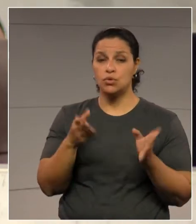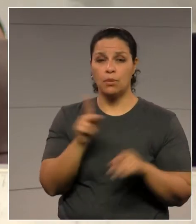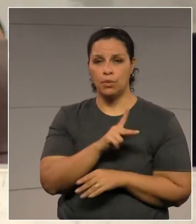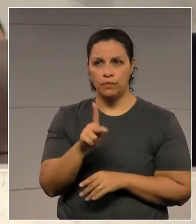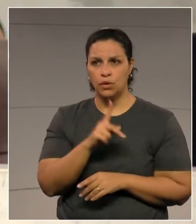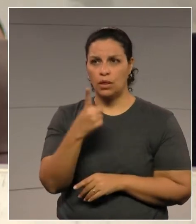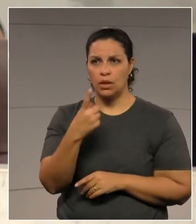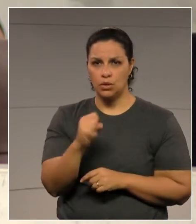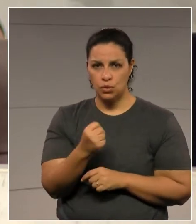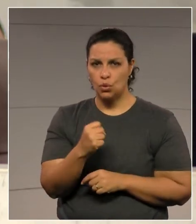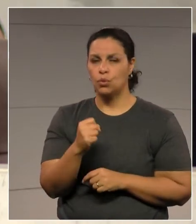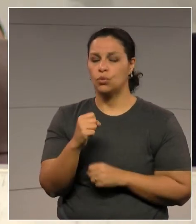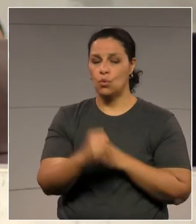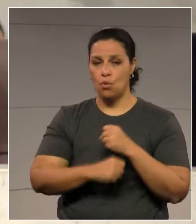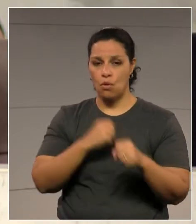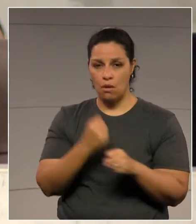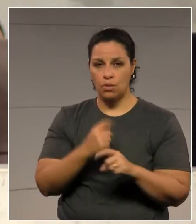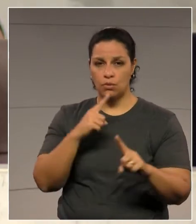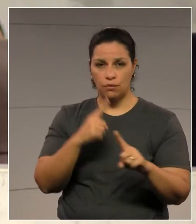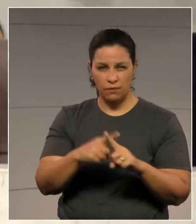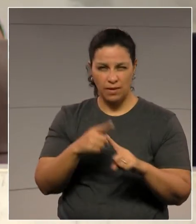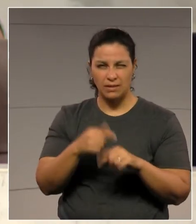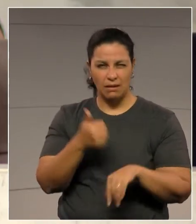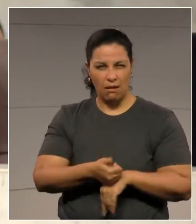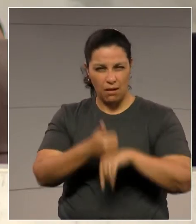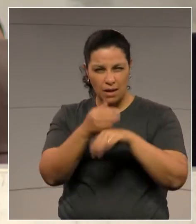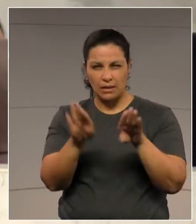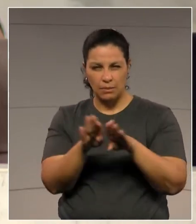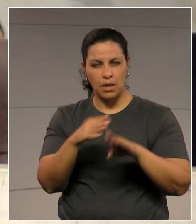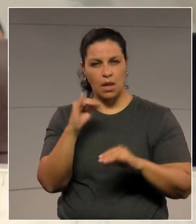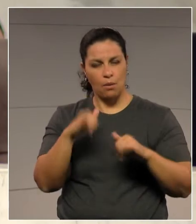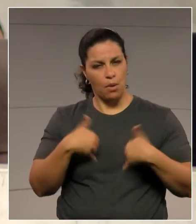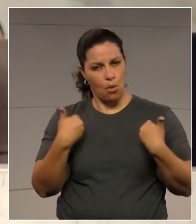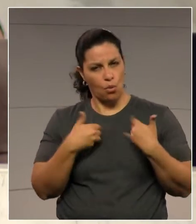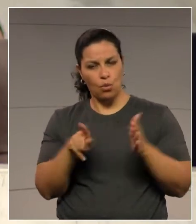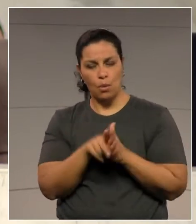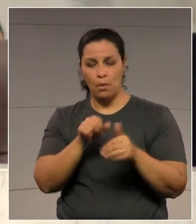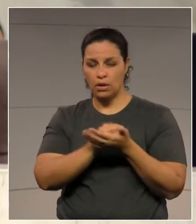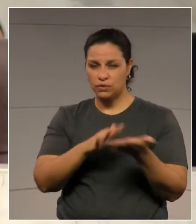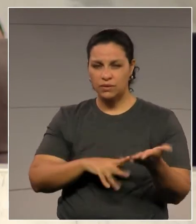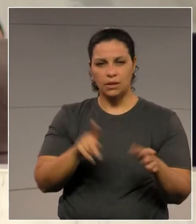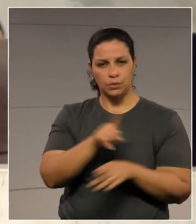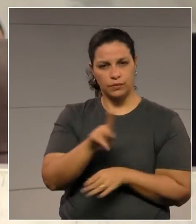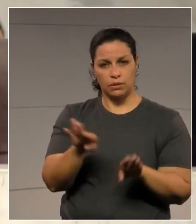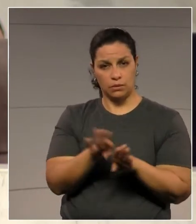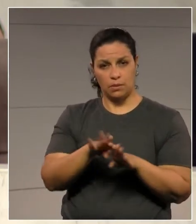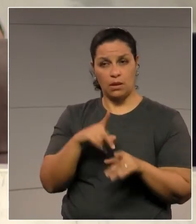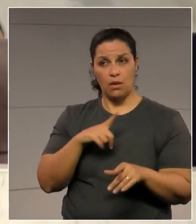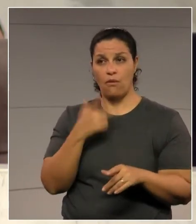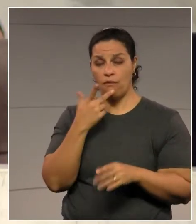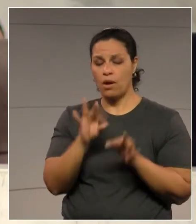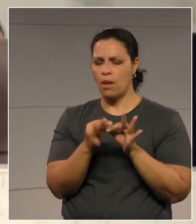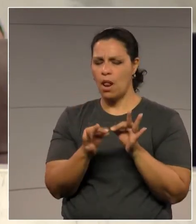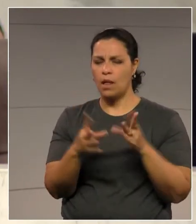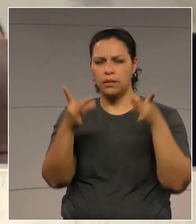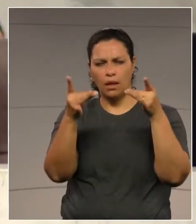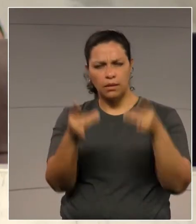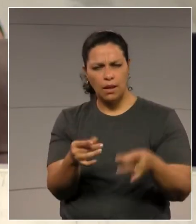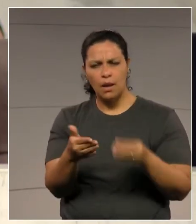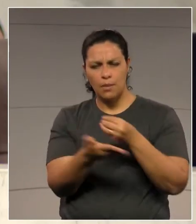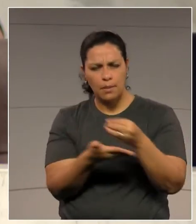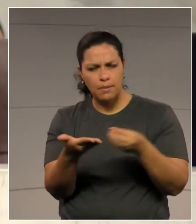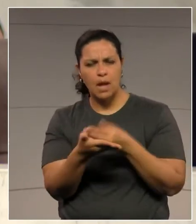Fui 18 vezes para a NIF, 14 patrono, então acho que eu vi orgulho da minha atividade. Então, quando eu falo, tento explicar para que os